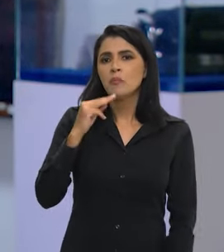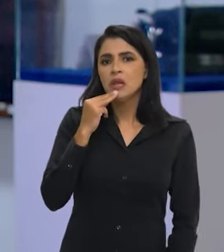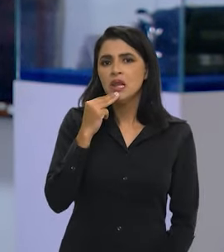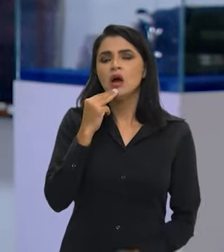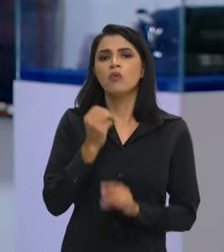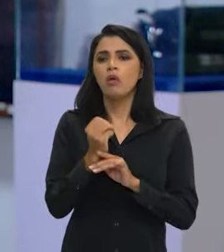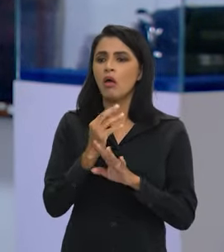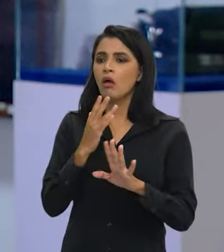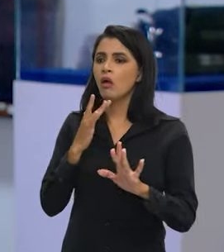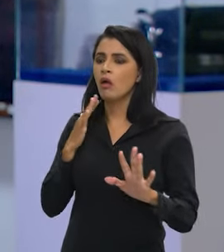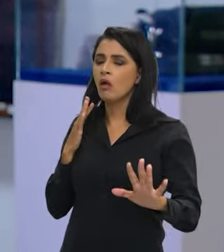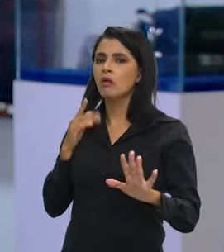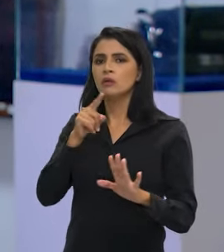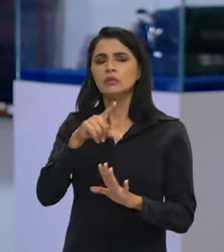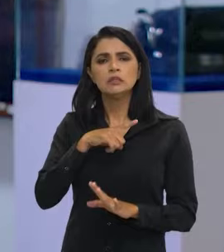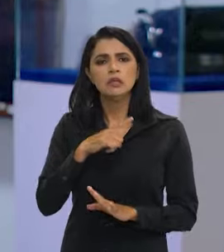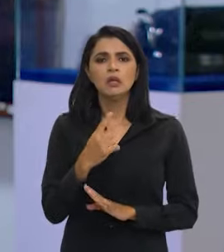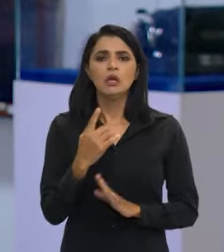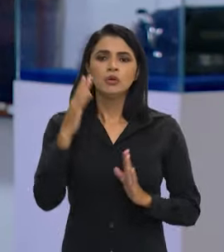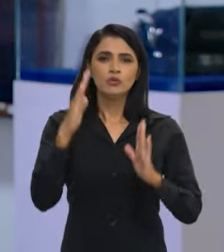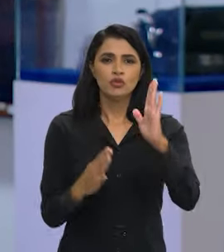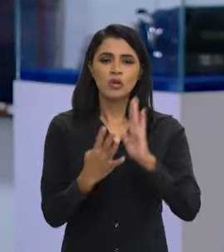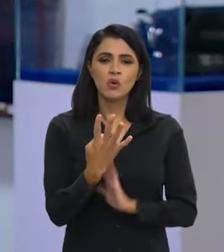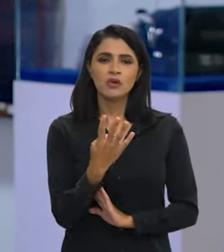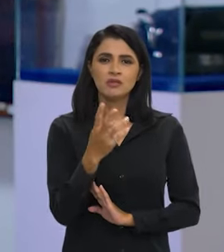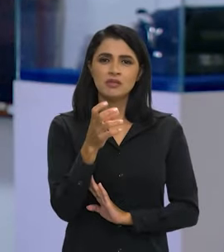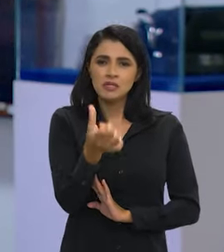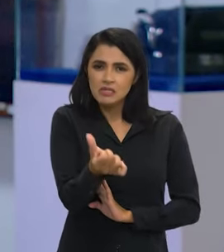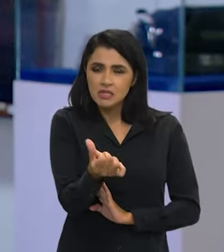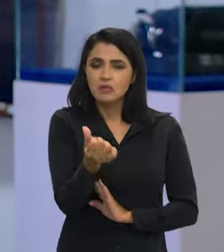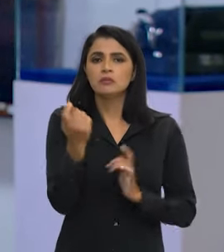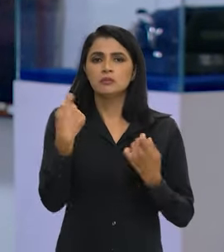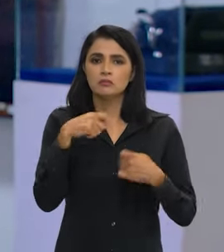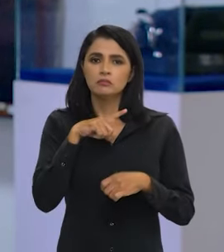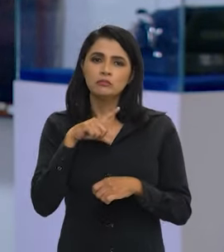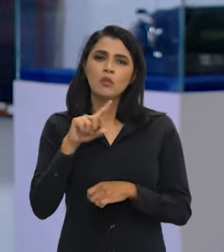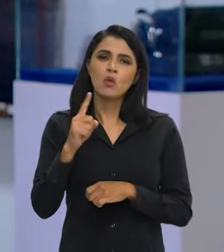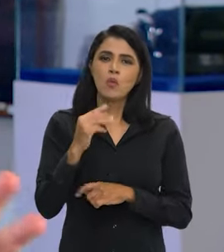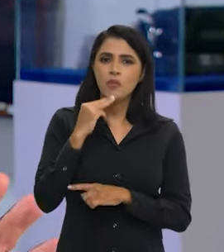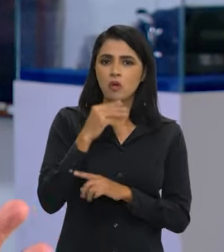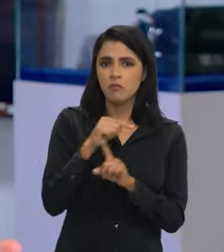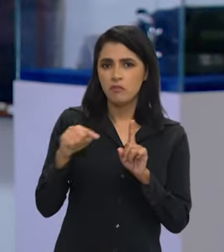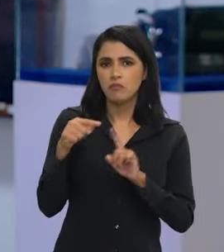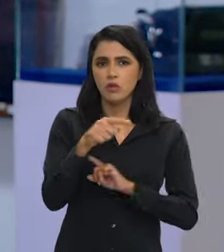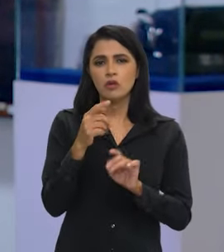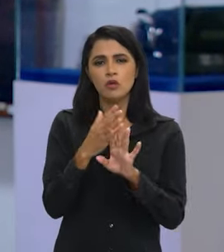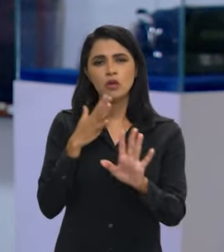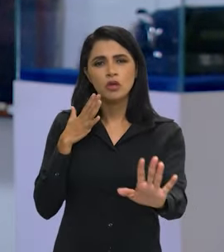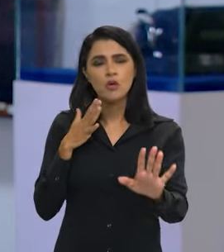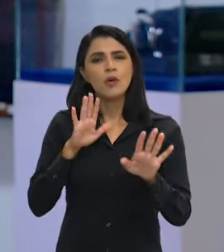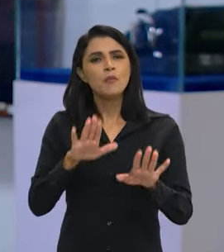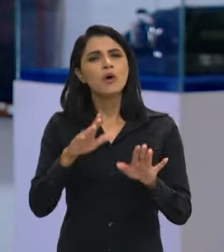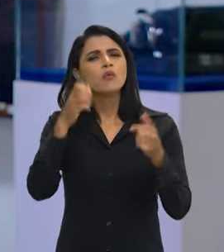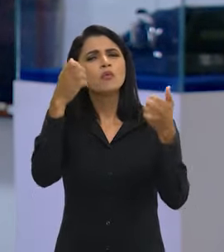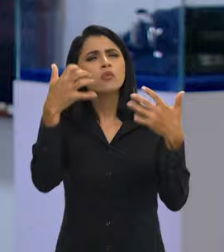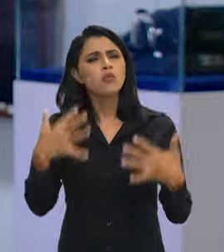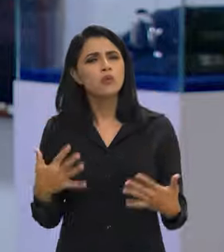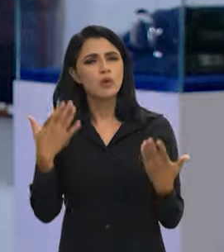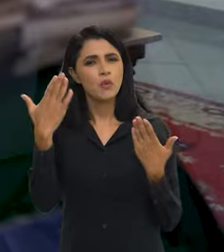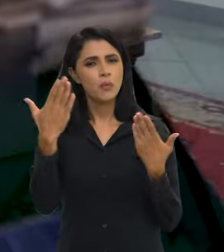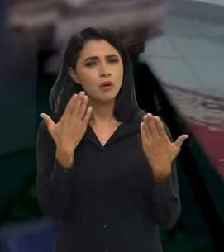milhão e pouco na fila. Se eu estou com 46 dias, eu tenho que ter pelo menos 1 milhão e meio na fila, porque é a entrada. Mas o que eu digo,